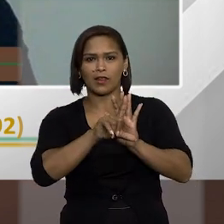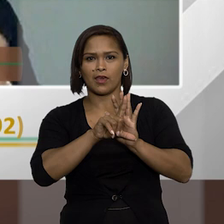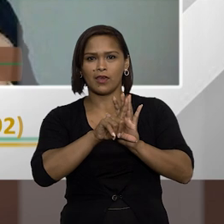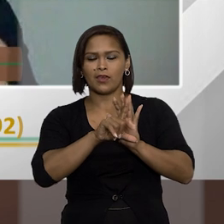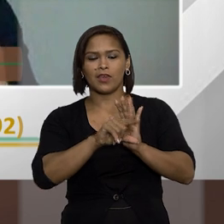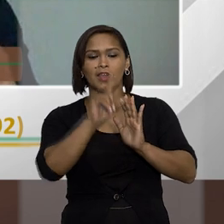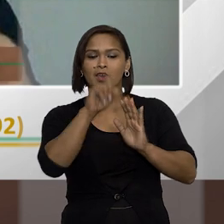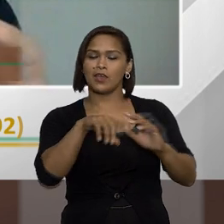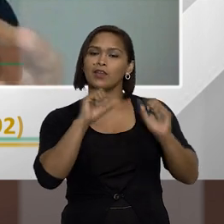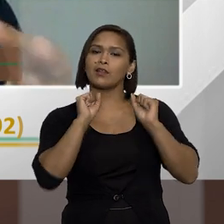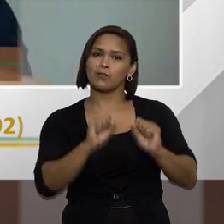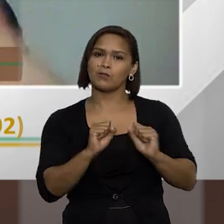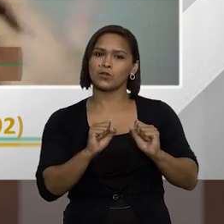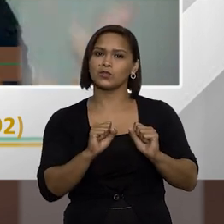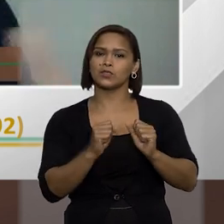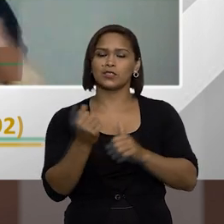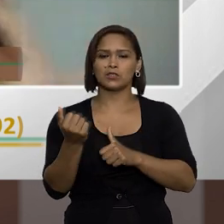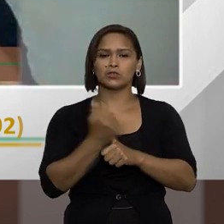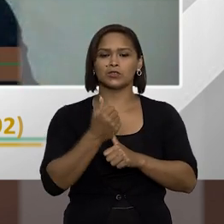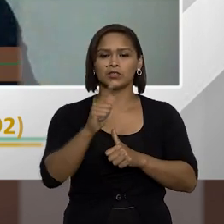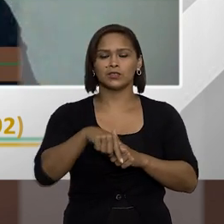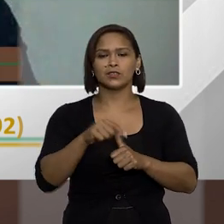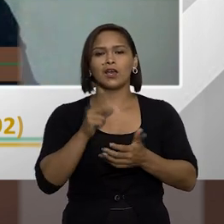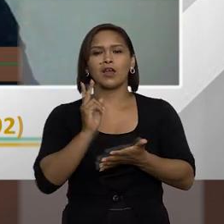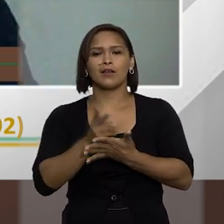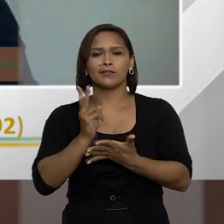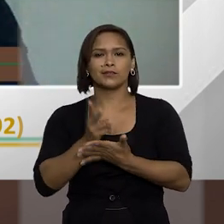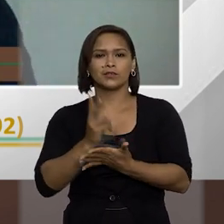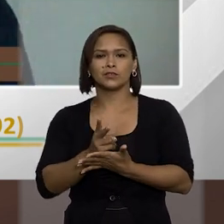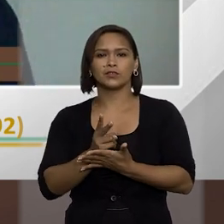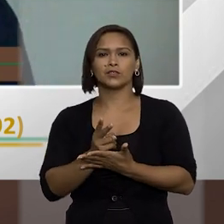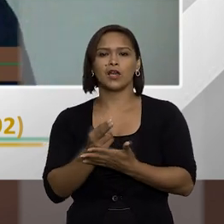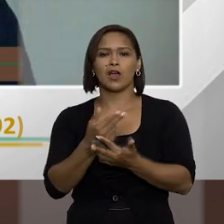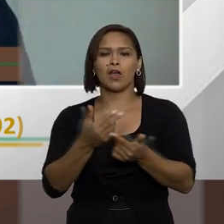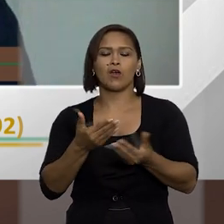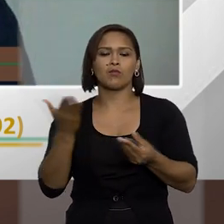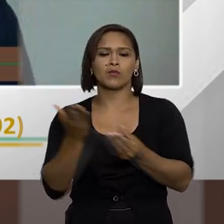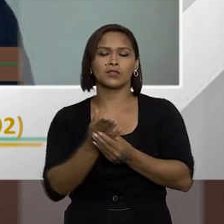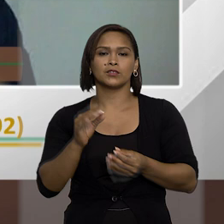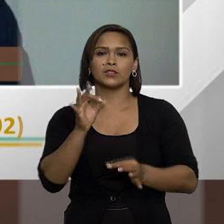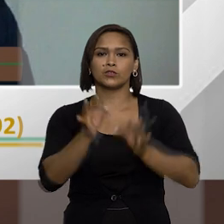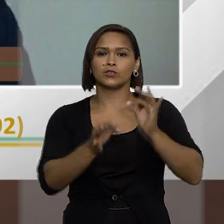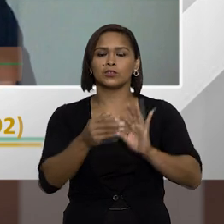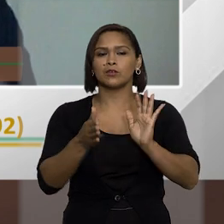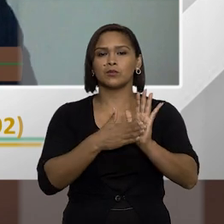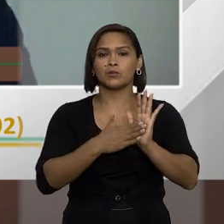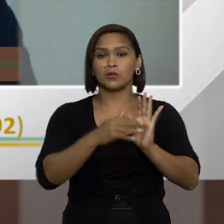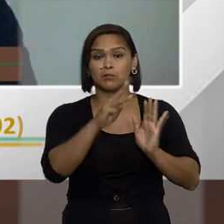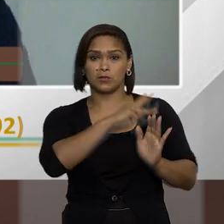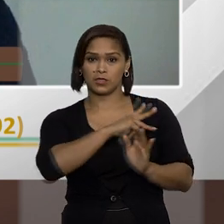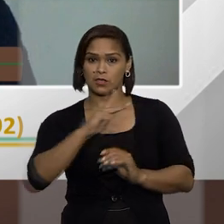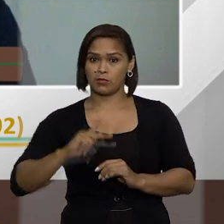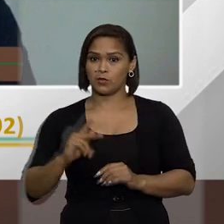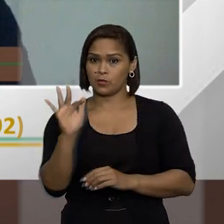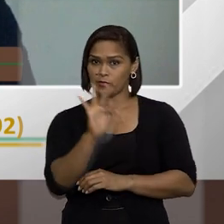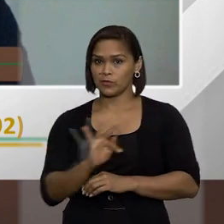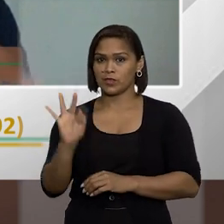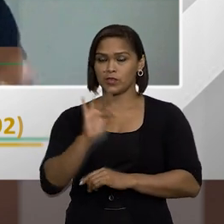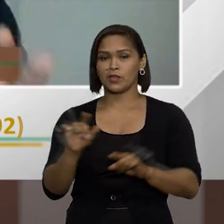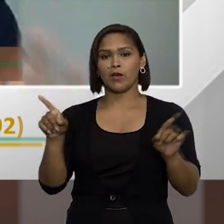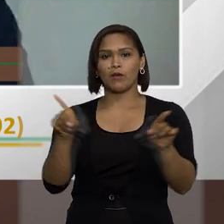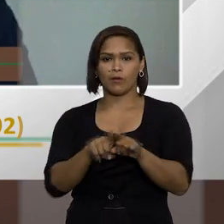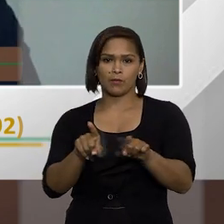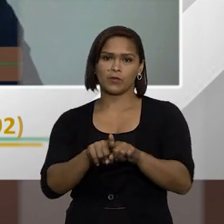improbidade ele poderia suscitar dar aso a uma ação judicial proposta tanto pelo Ministério Público Federal